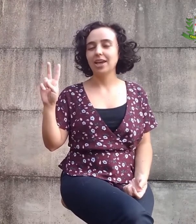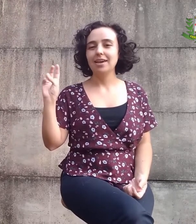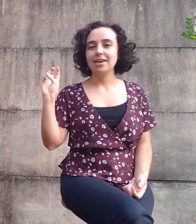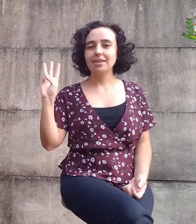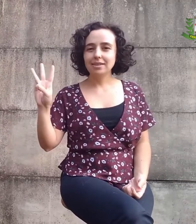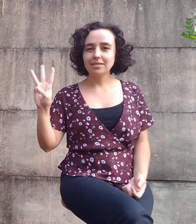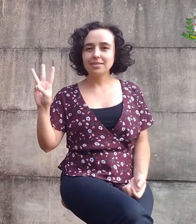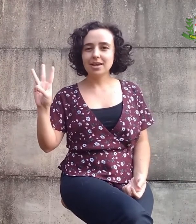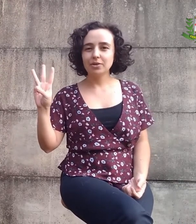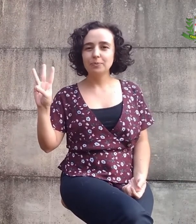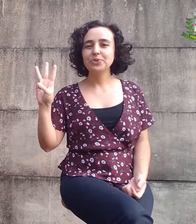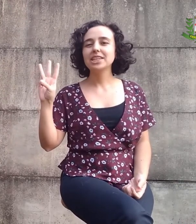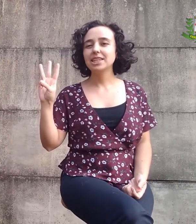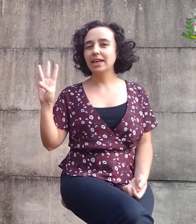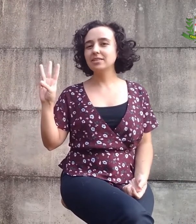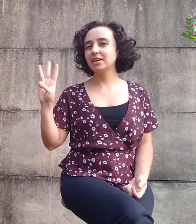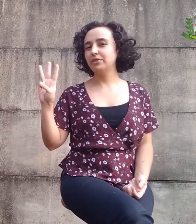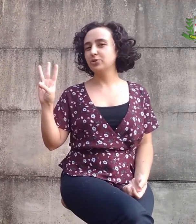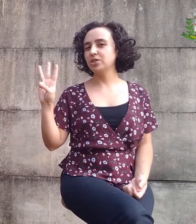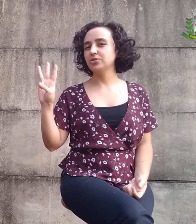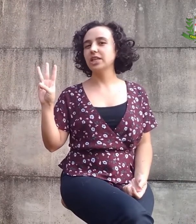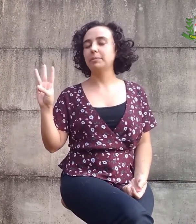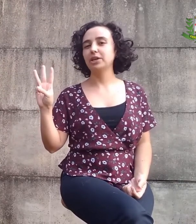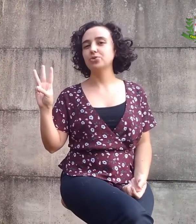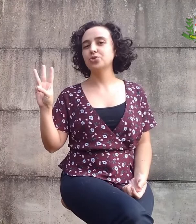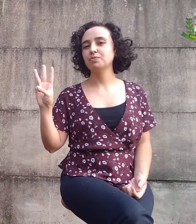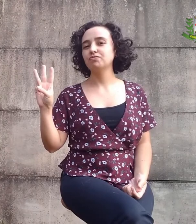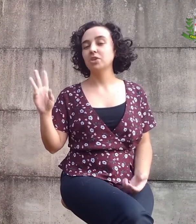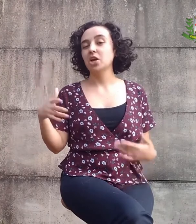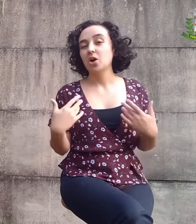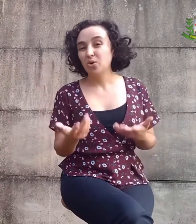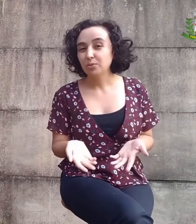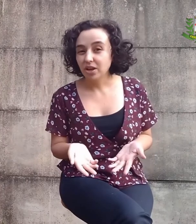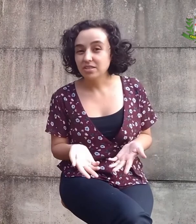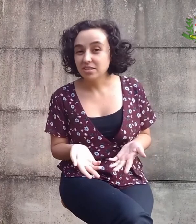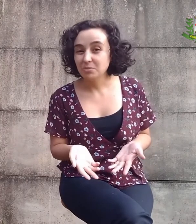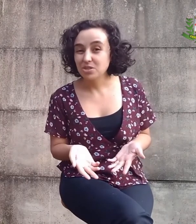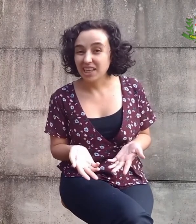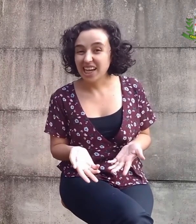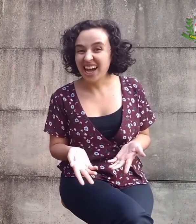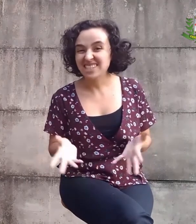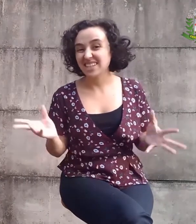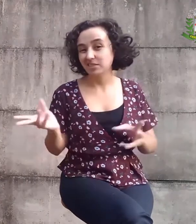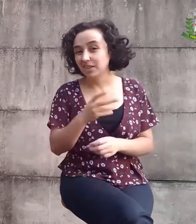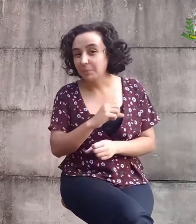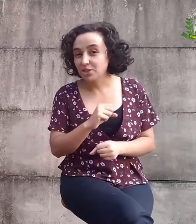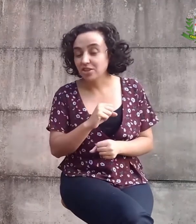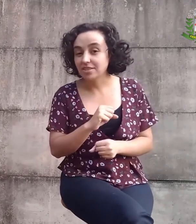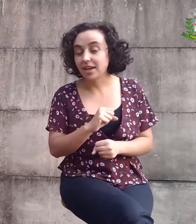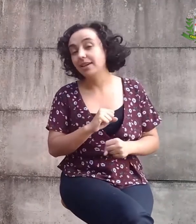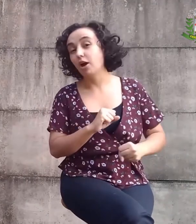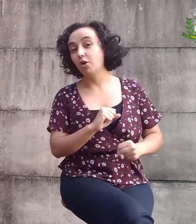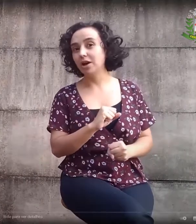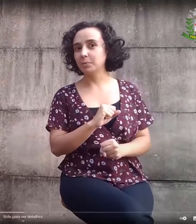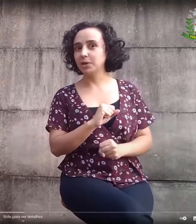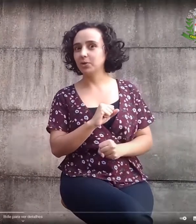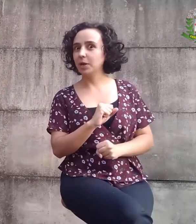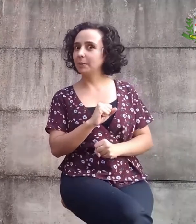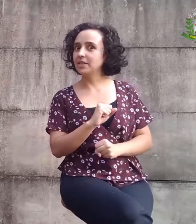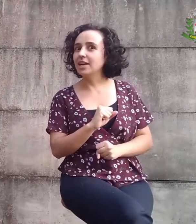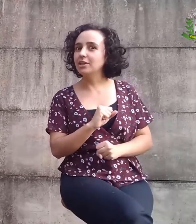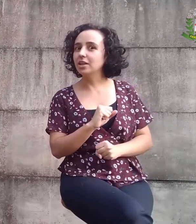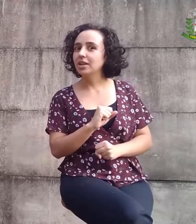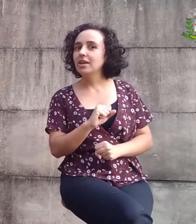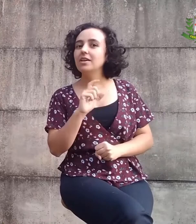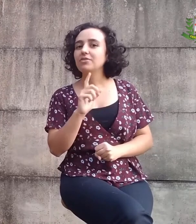paisagem. E terceiro, descrever os seus elementos. Como nós estamos em casa e não dá para a gente sair agora para